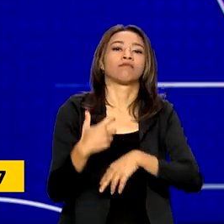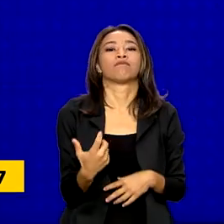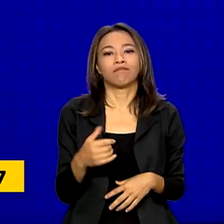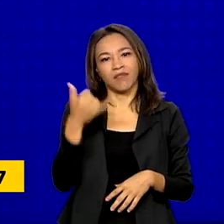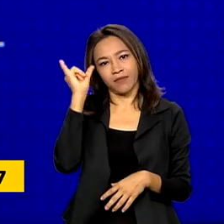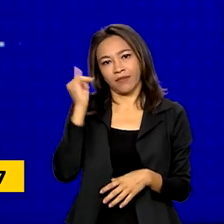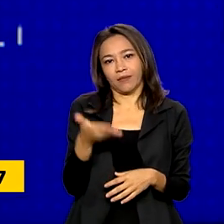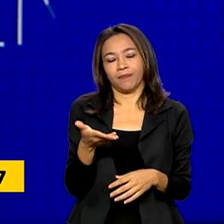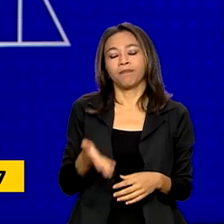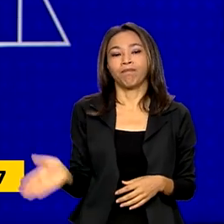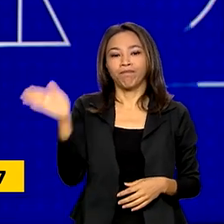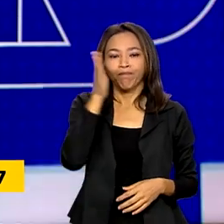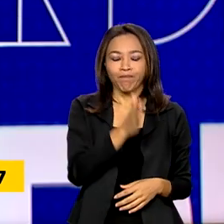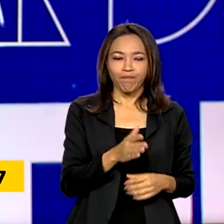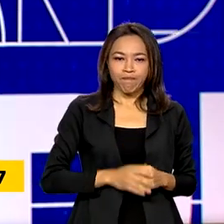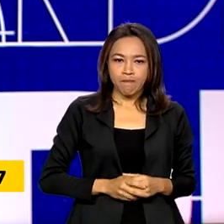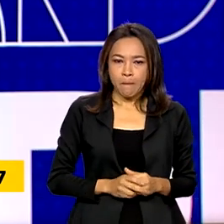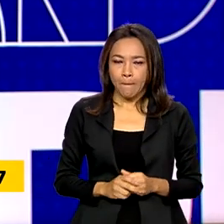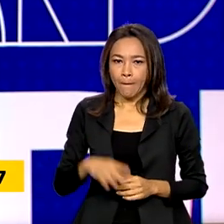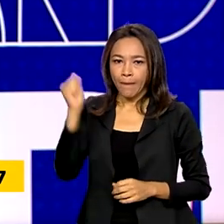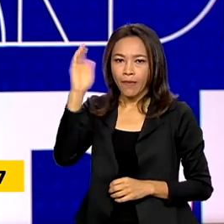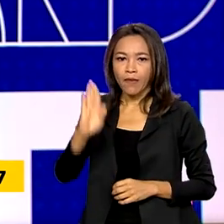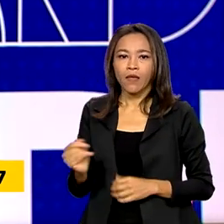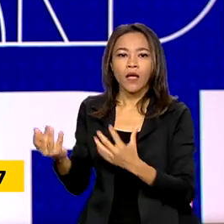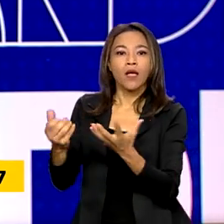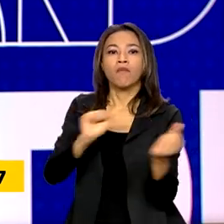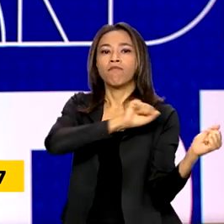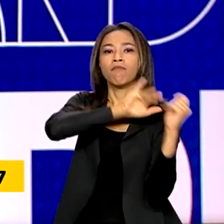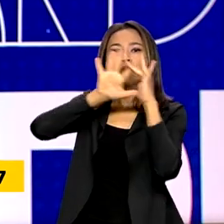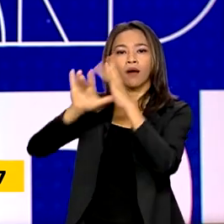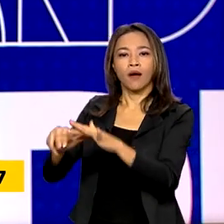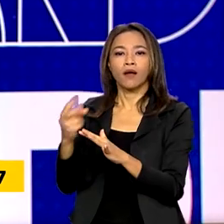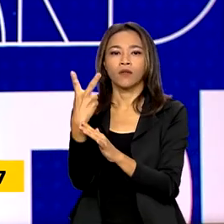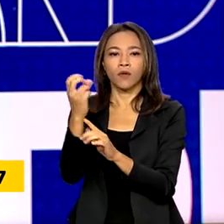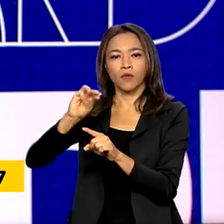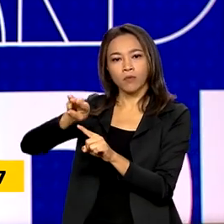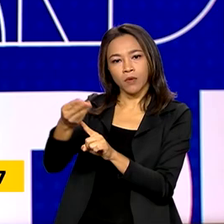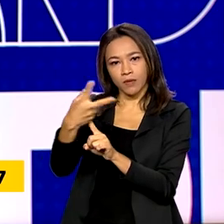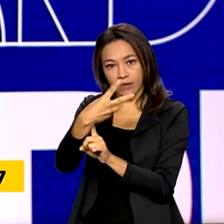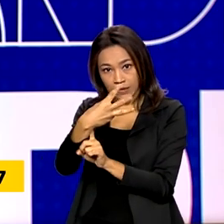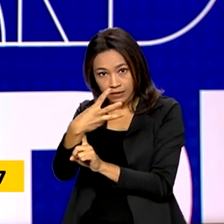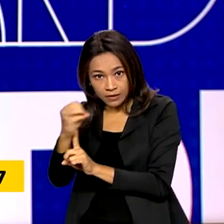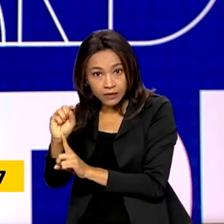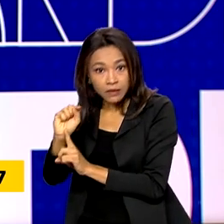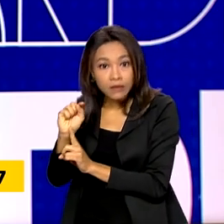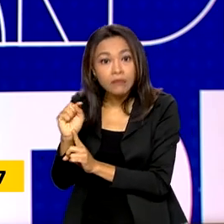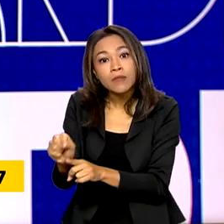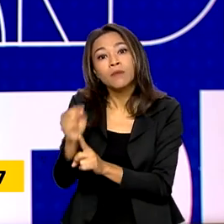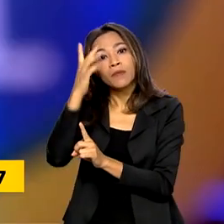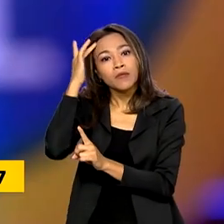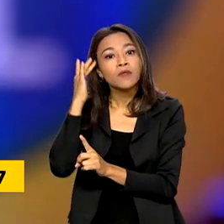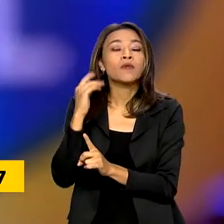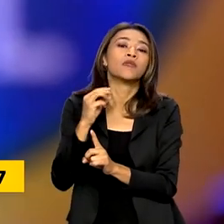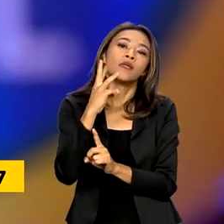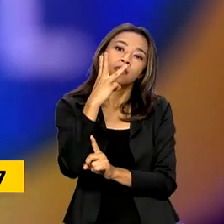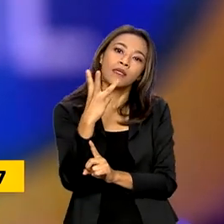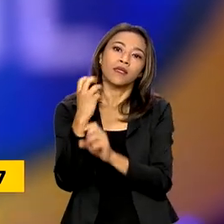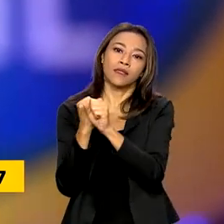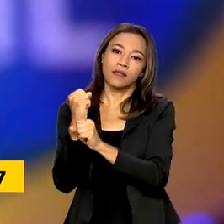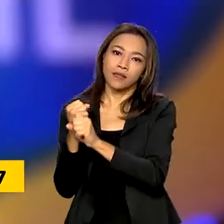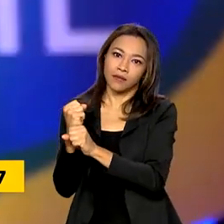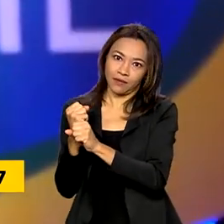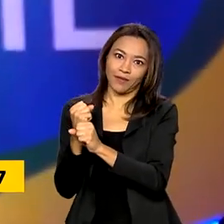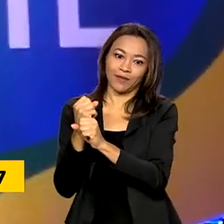O Brasil recebeu 2,3 milhões de turistas estrangeiros nos três primeiros meses do ano. Os números da